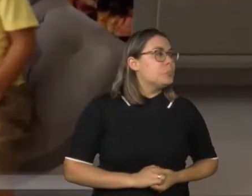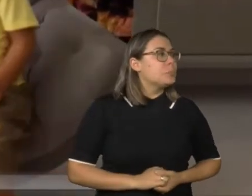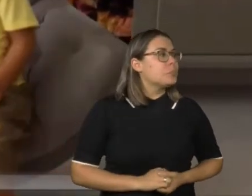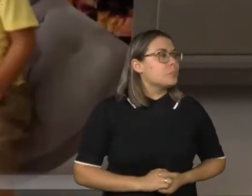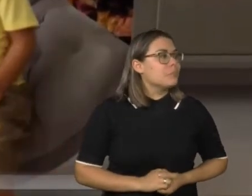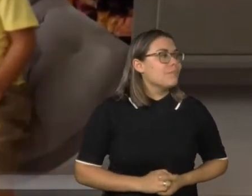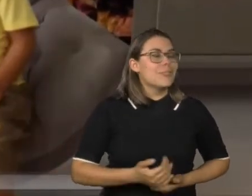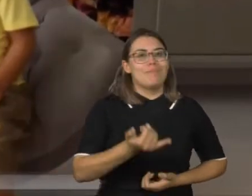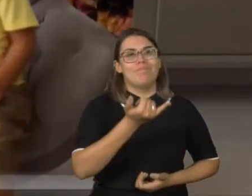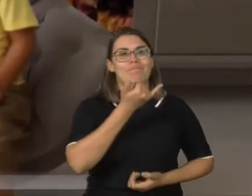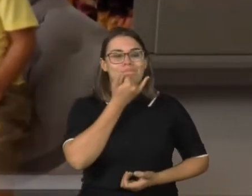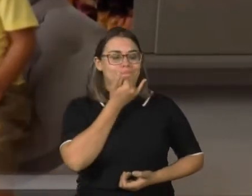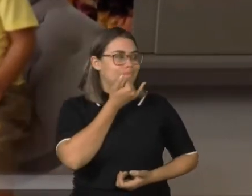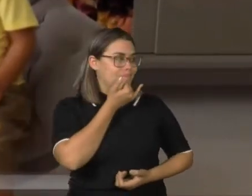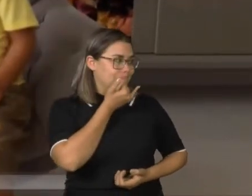É, que pena, né?